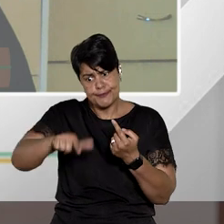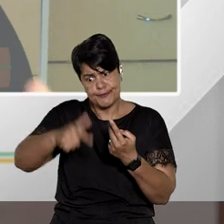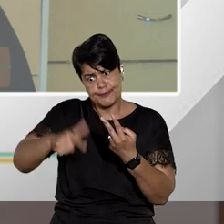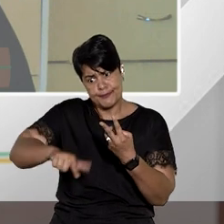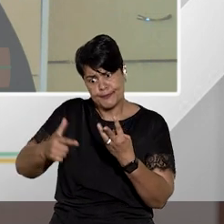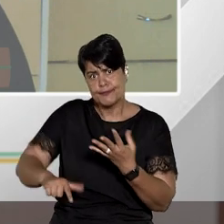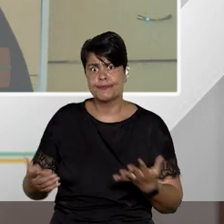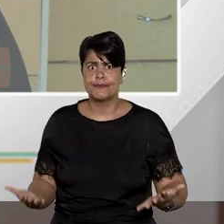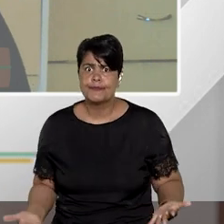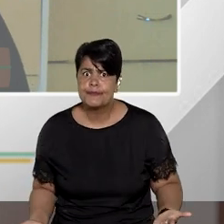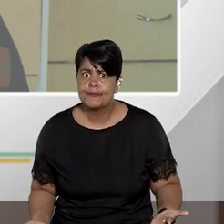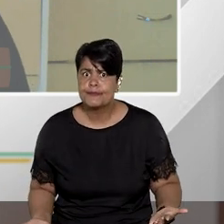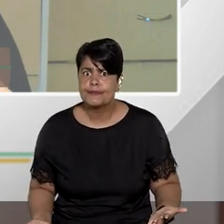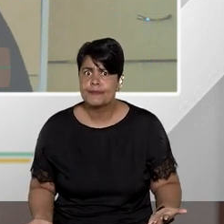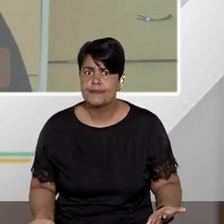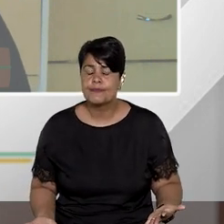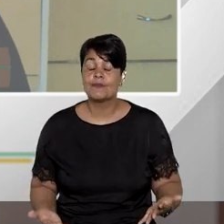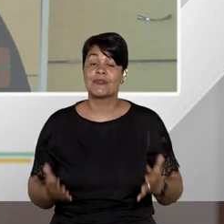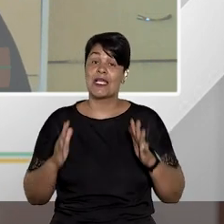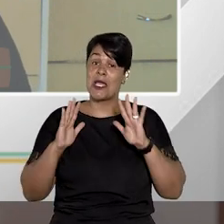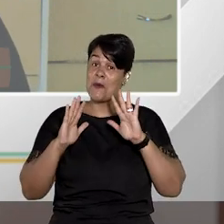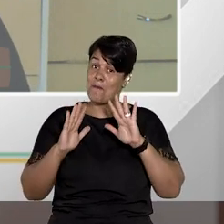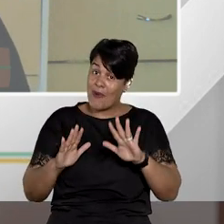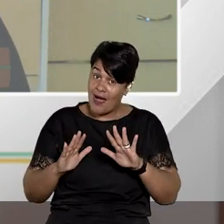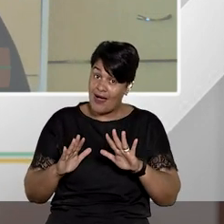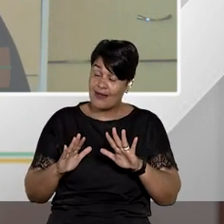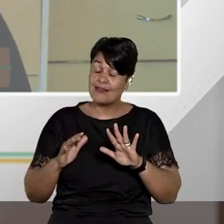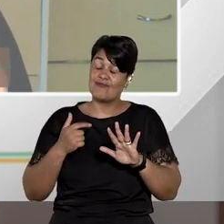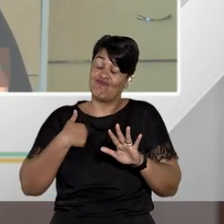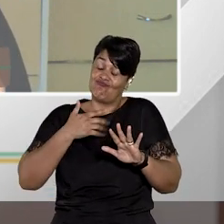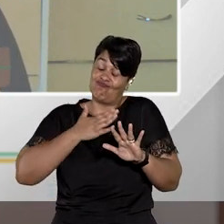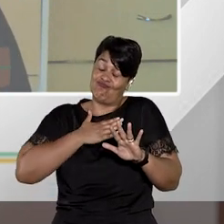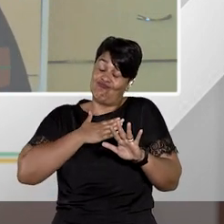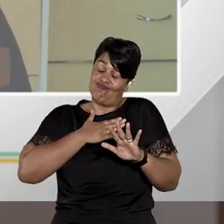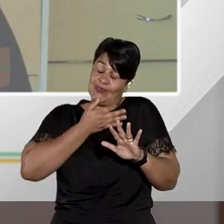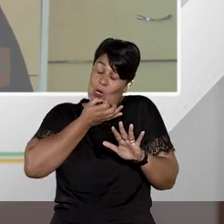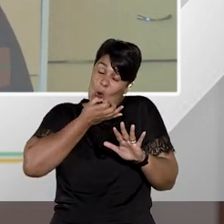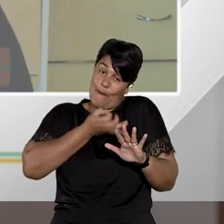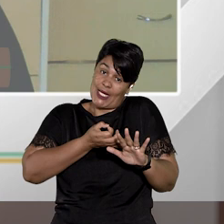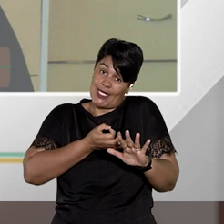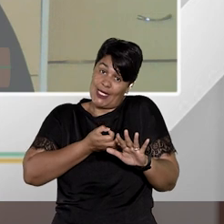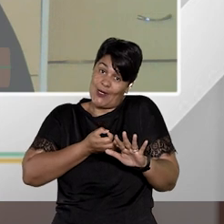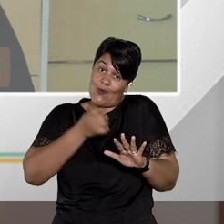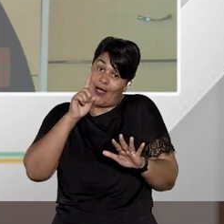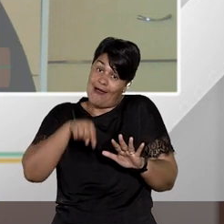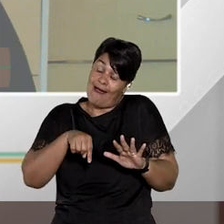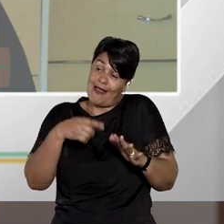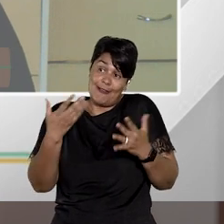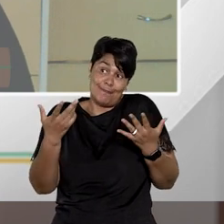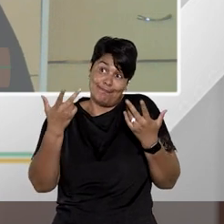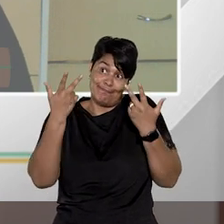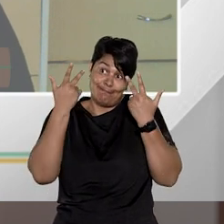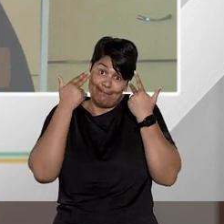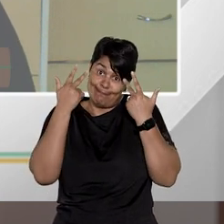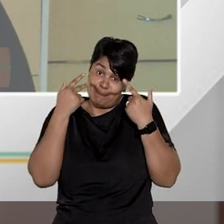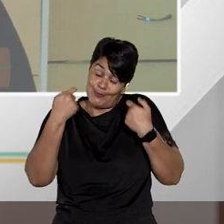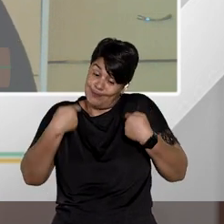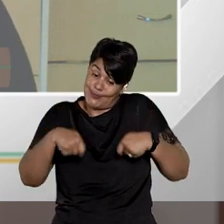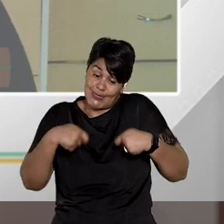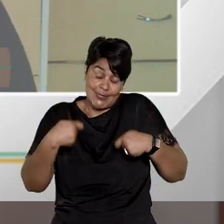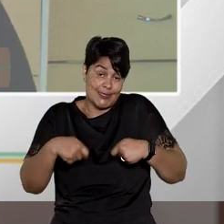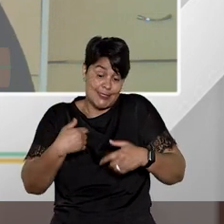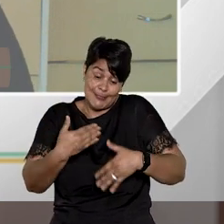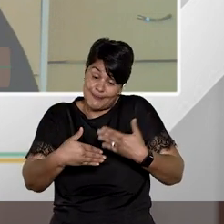instrumento de barganha mesmo com o marido mas isso a meu ver é um passo que é necessário que a justiça